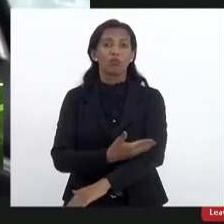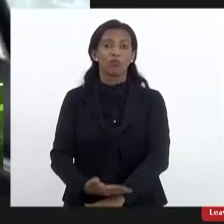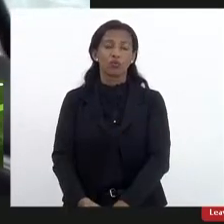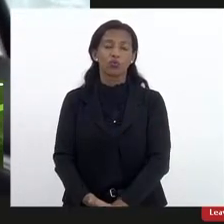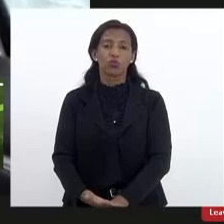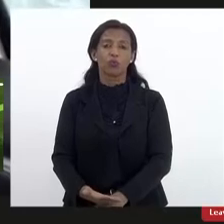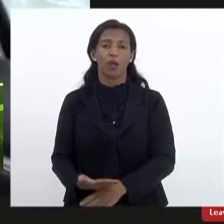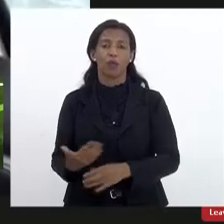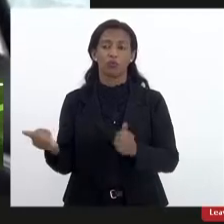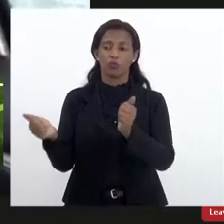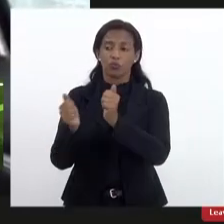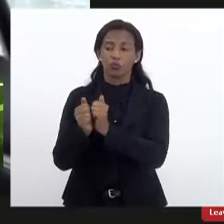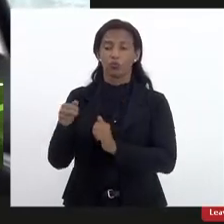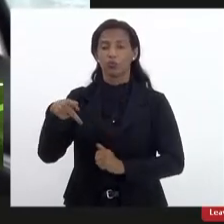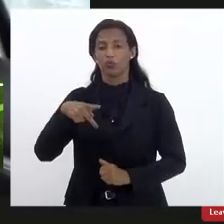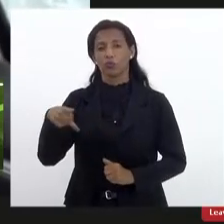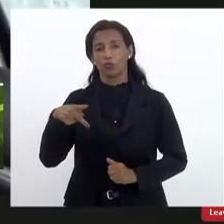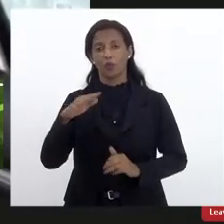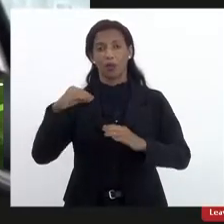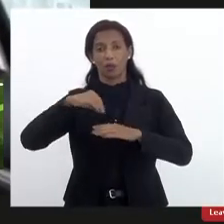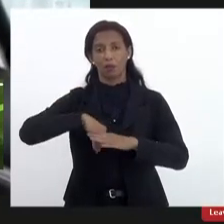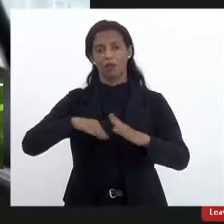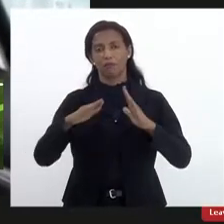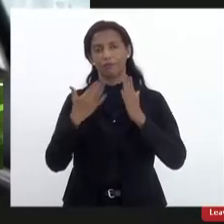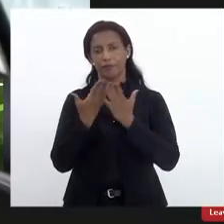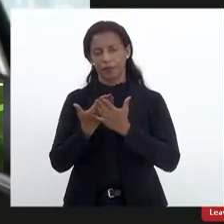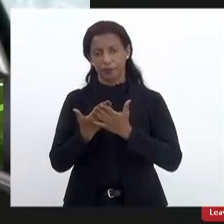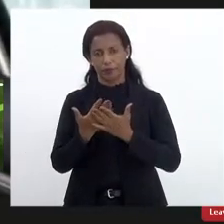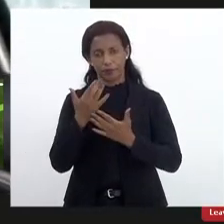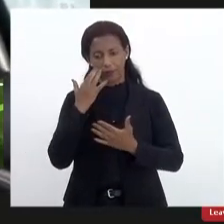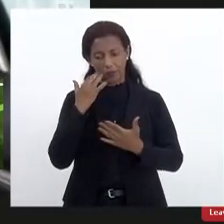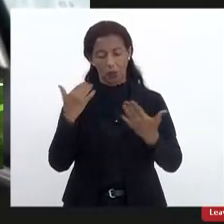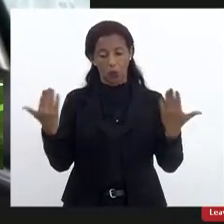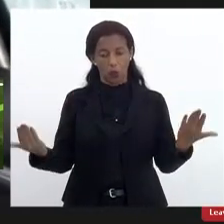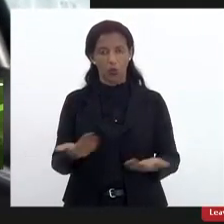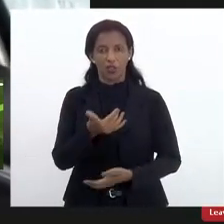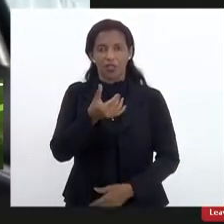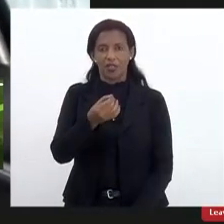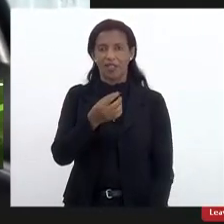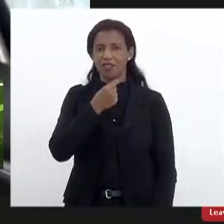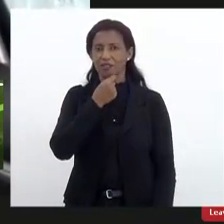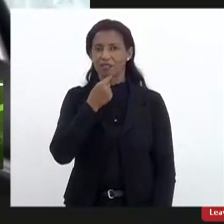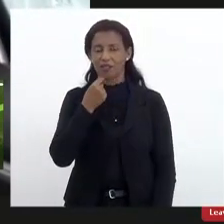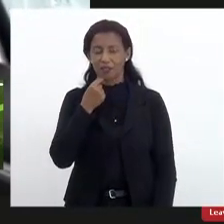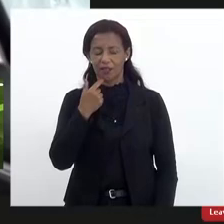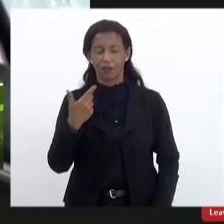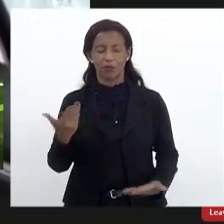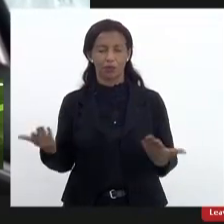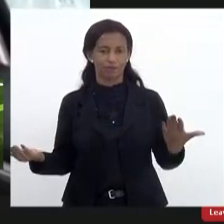estabelecer com os nossos professores com o ambiente escolar então eu acho que no dia 10 de setembro onde a gente